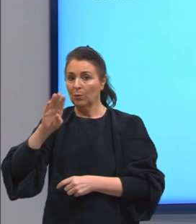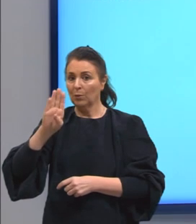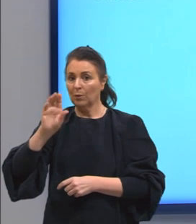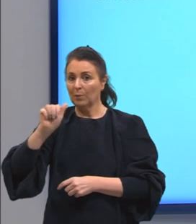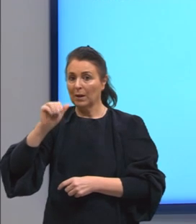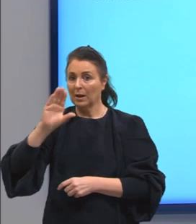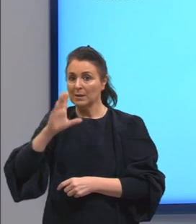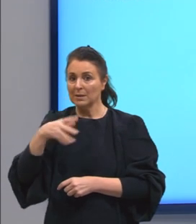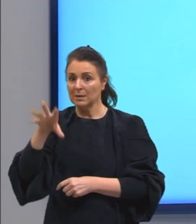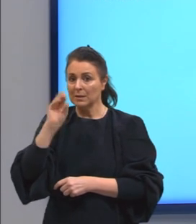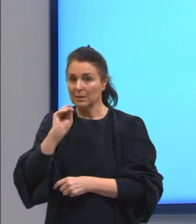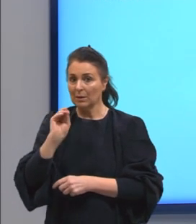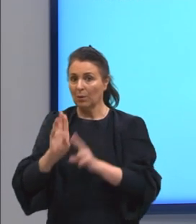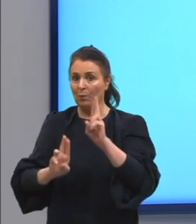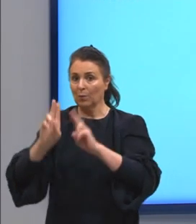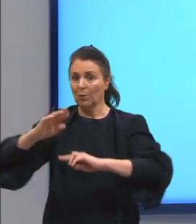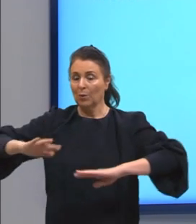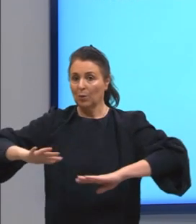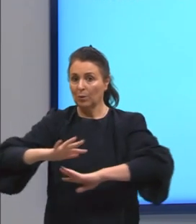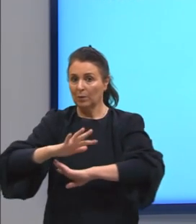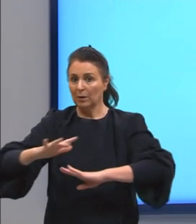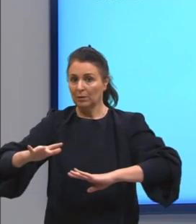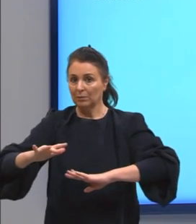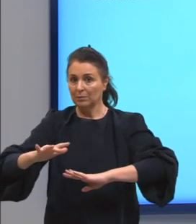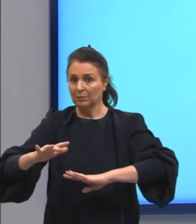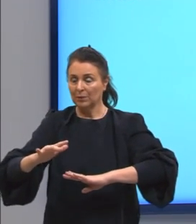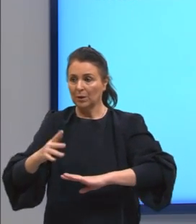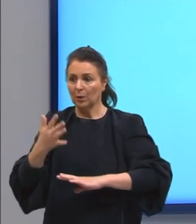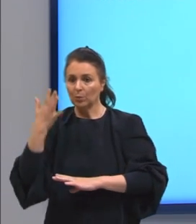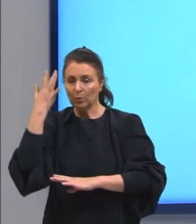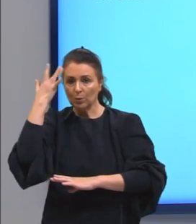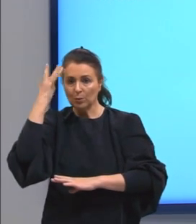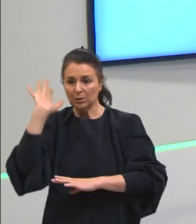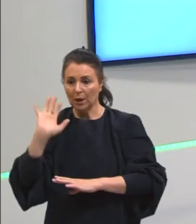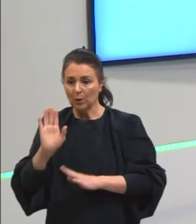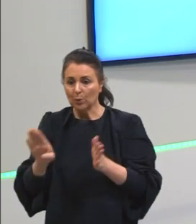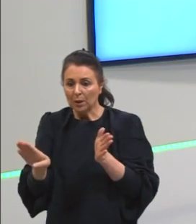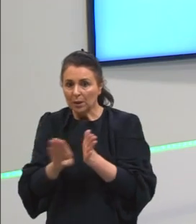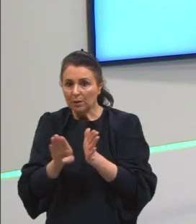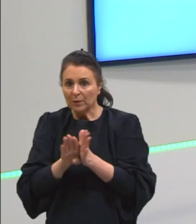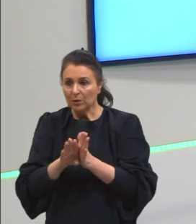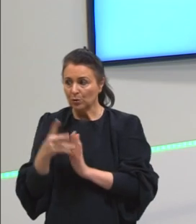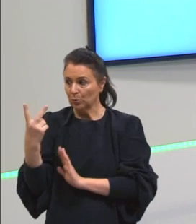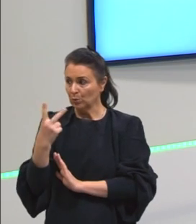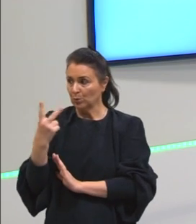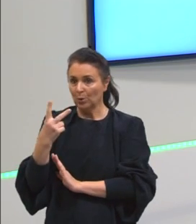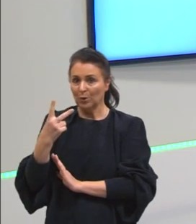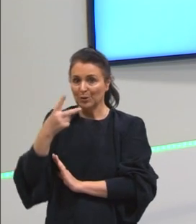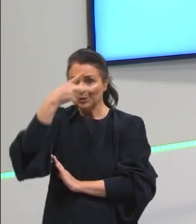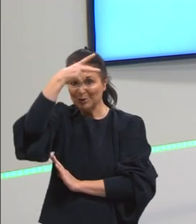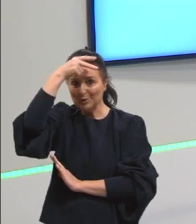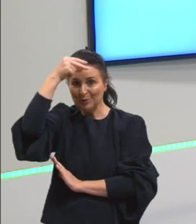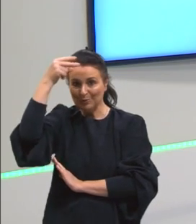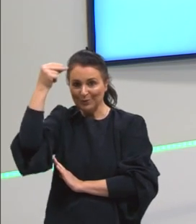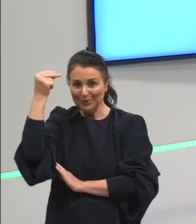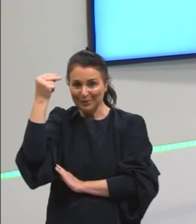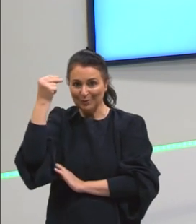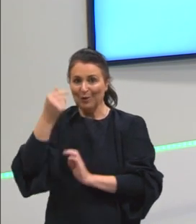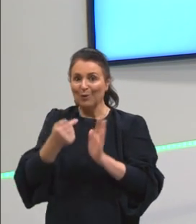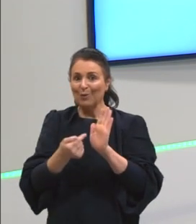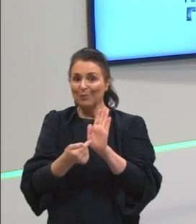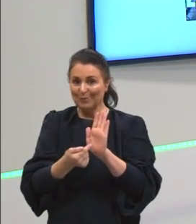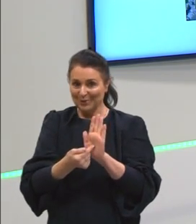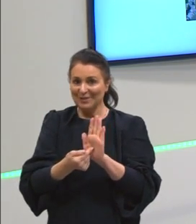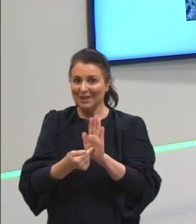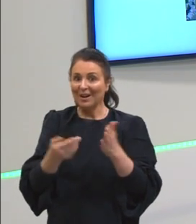tá, gurizada? Vai, essas duas áreas vão se confundir, eu vou conseguir, por exemplo, saber o limite entre esses dois municípios, tá, e aí a gente vai mostrar exatamente isso